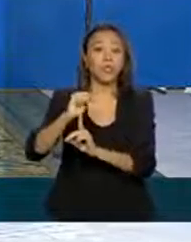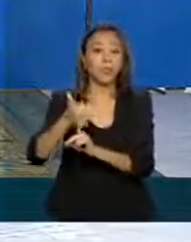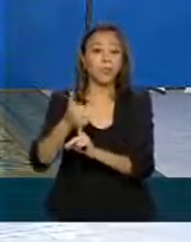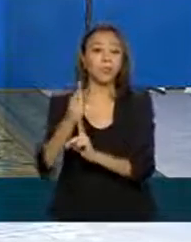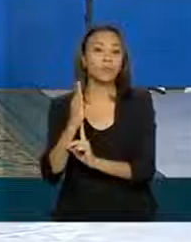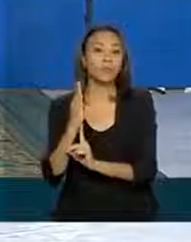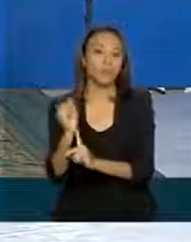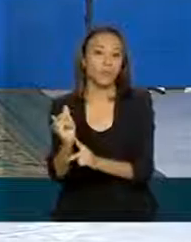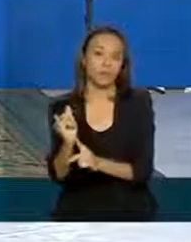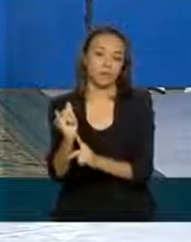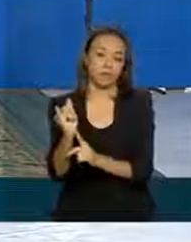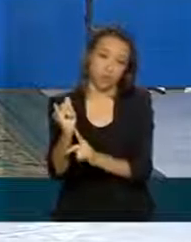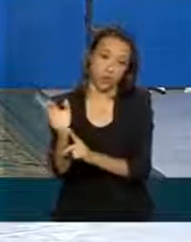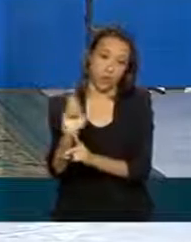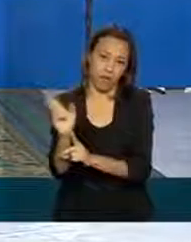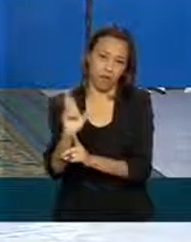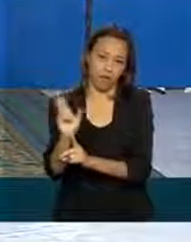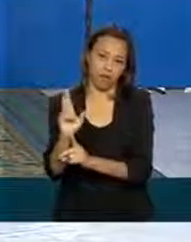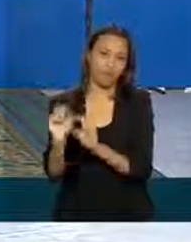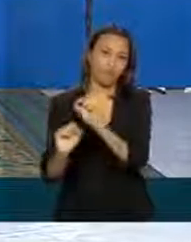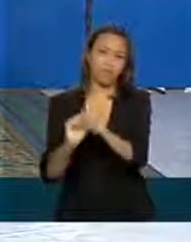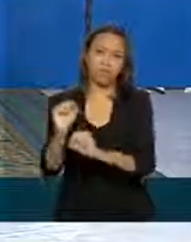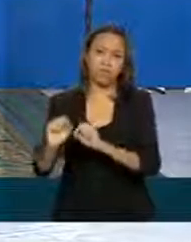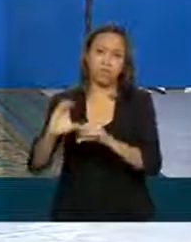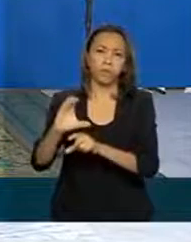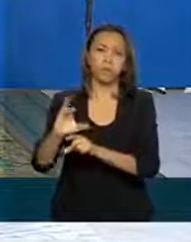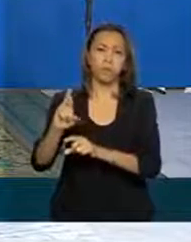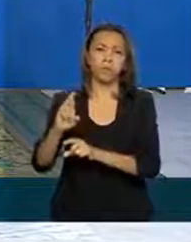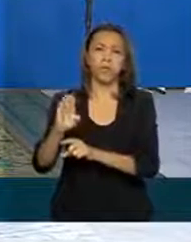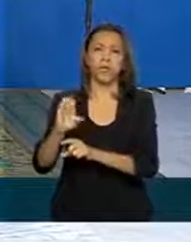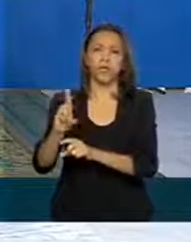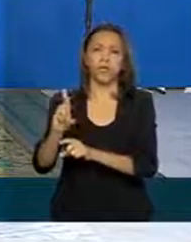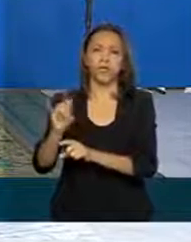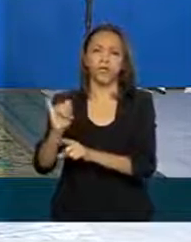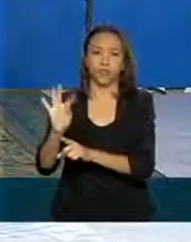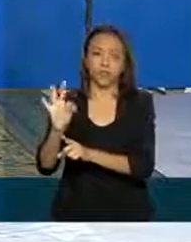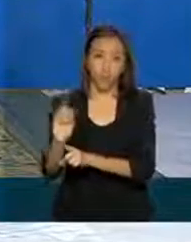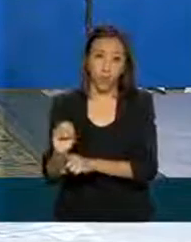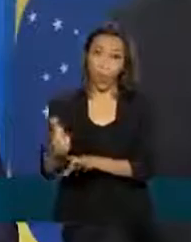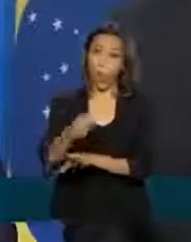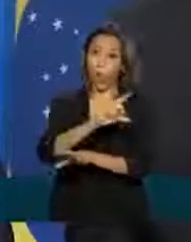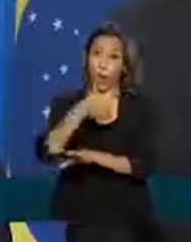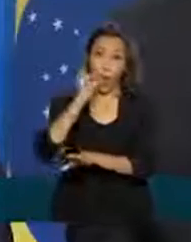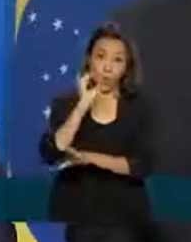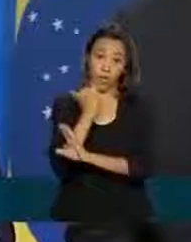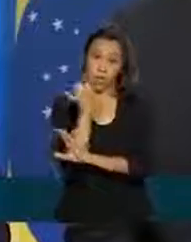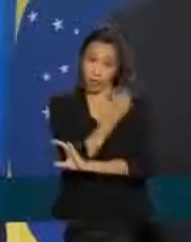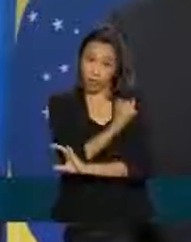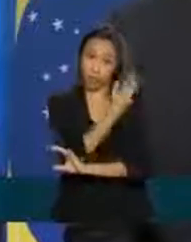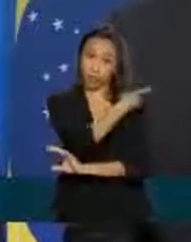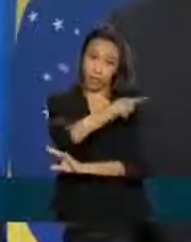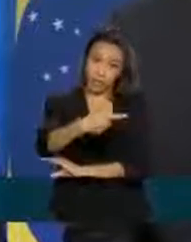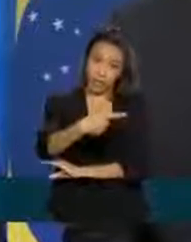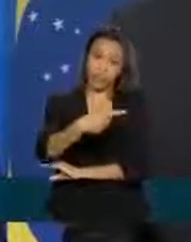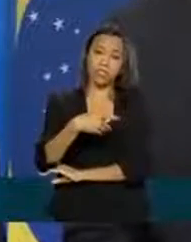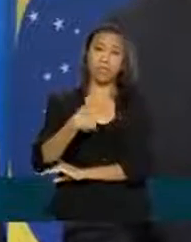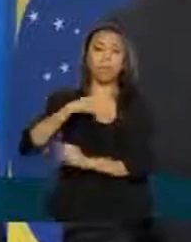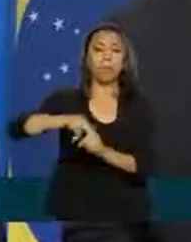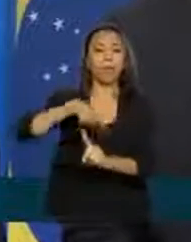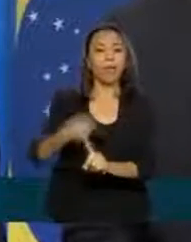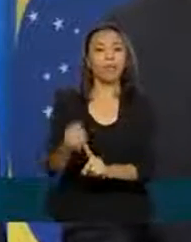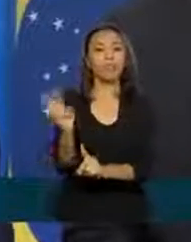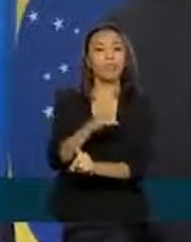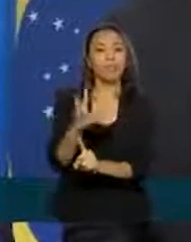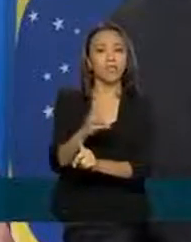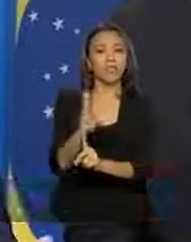reais de crédito. Ontem, nós anunciamos com o presidente mais 33 bilhões de reais.